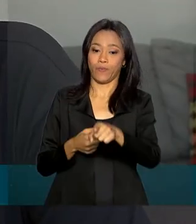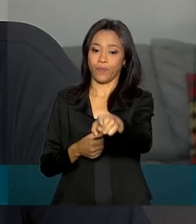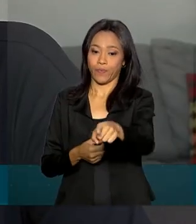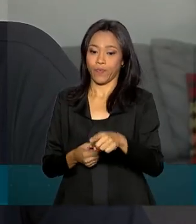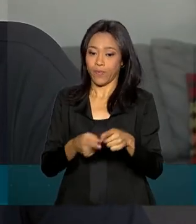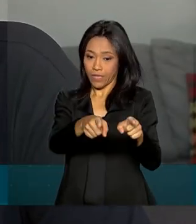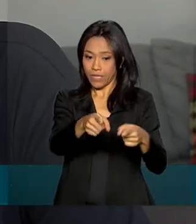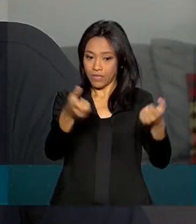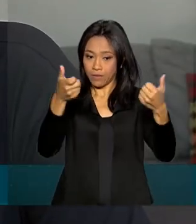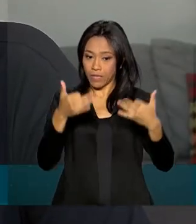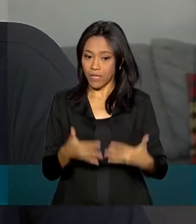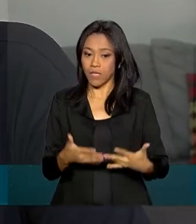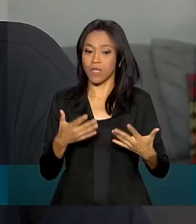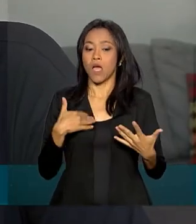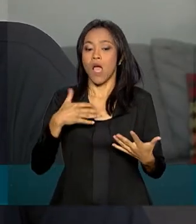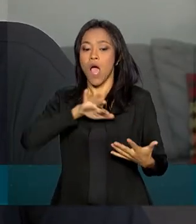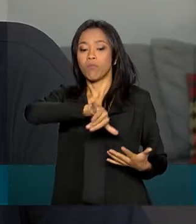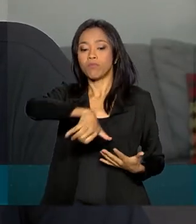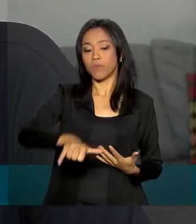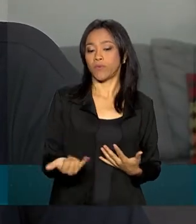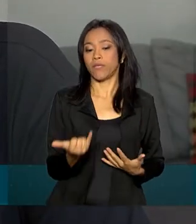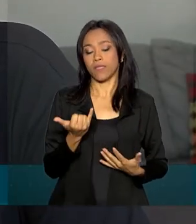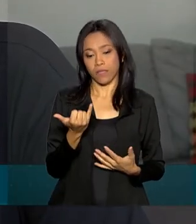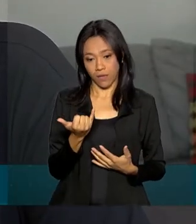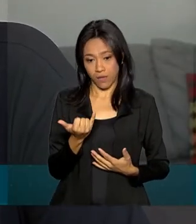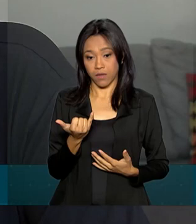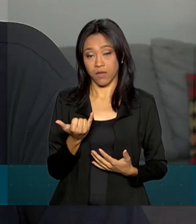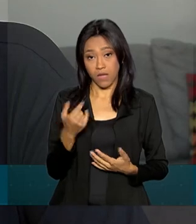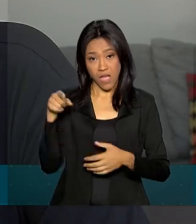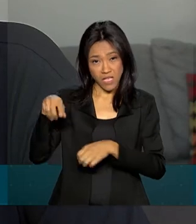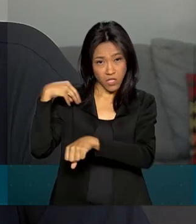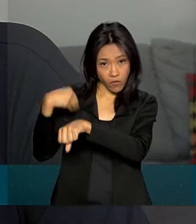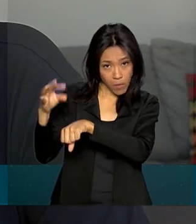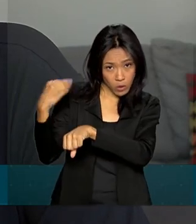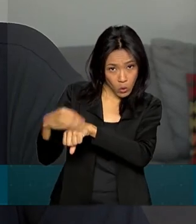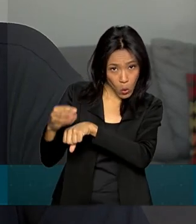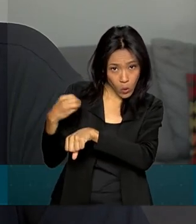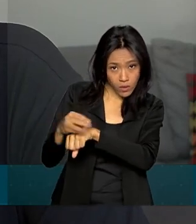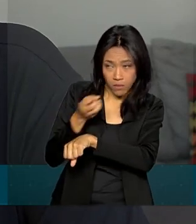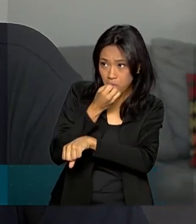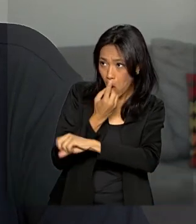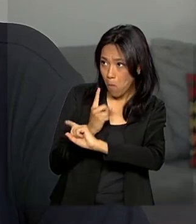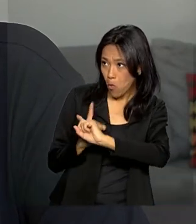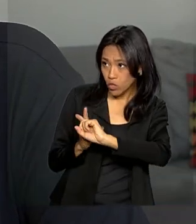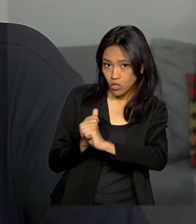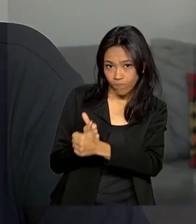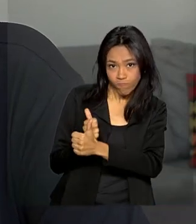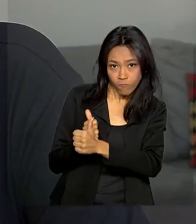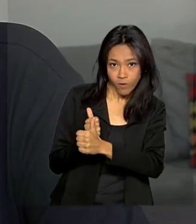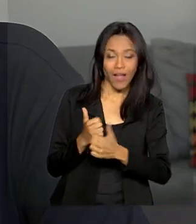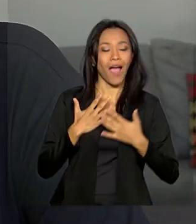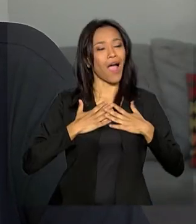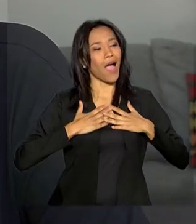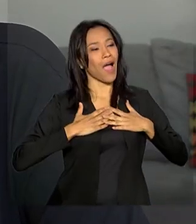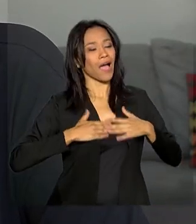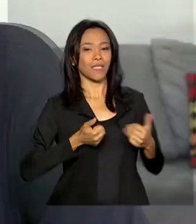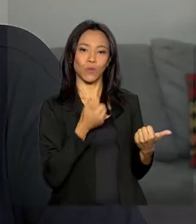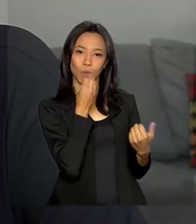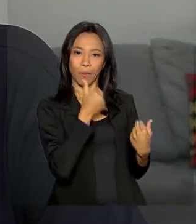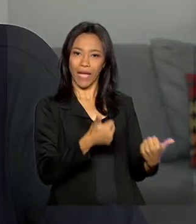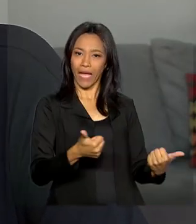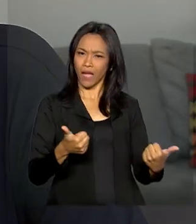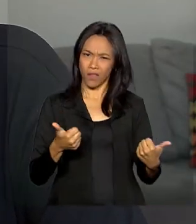aproveitar esses dados positivos e se acomodar e achar que está tudo bem.